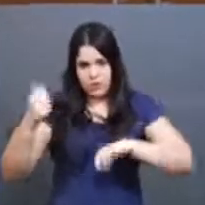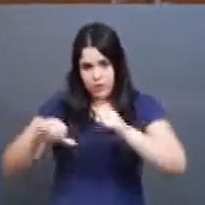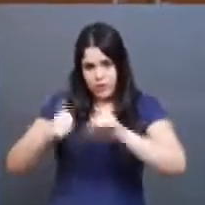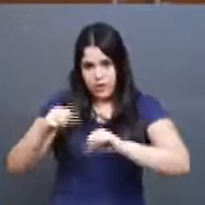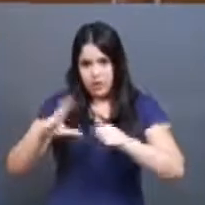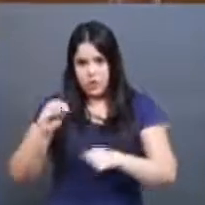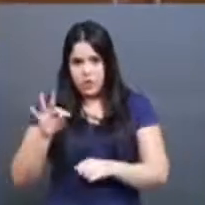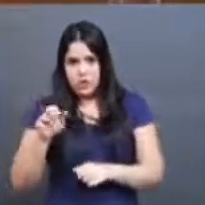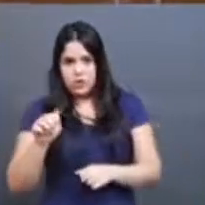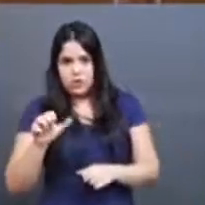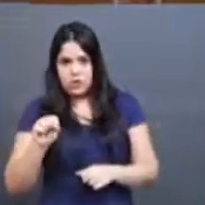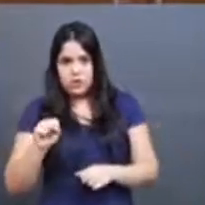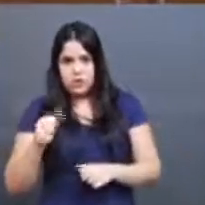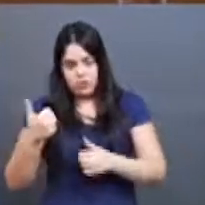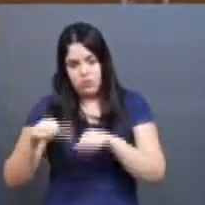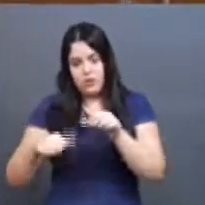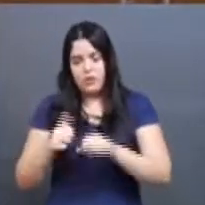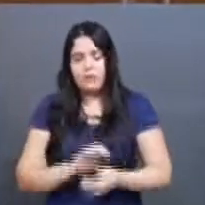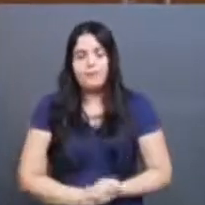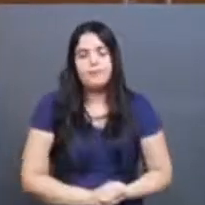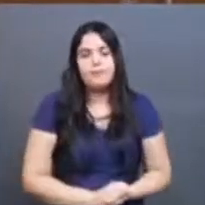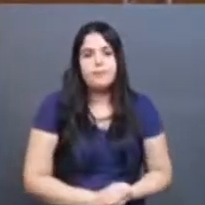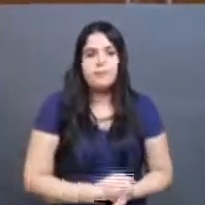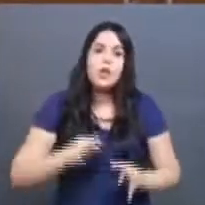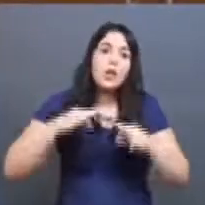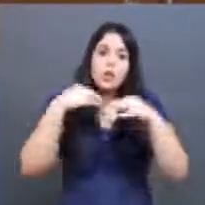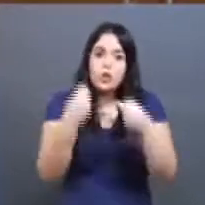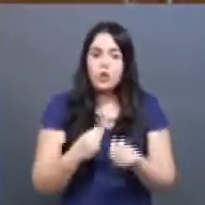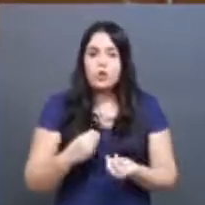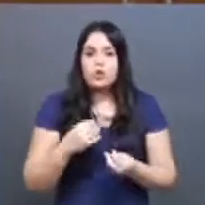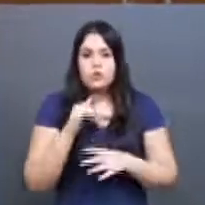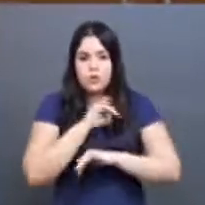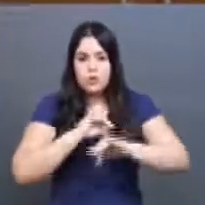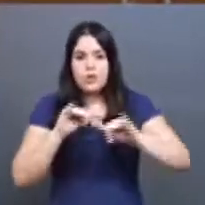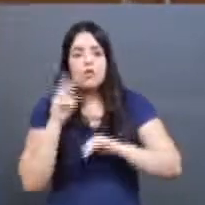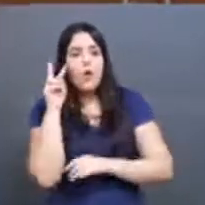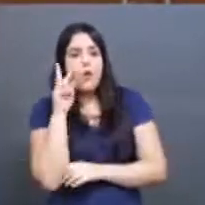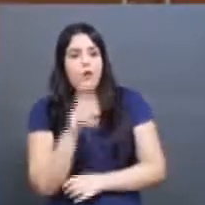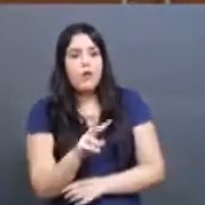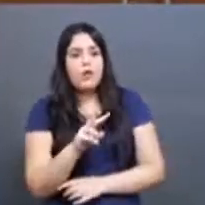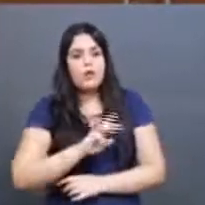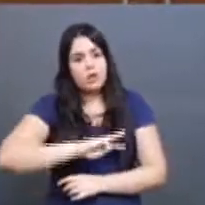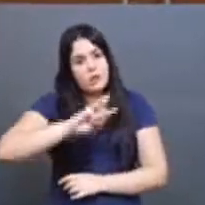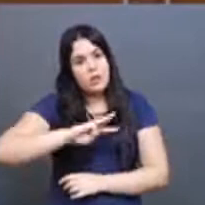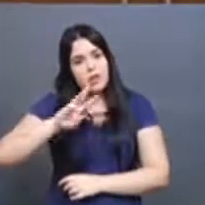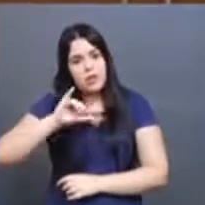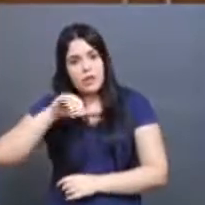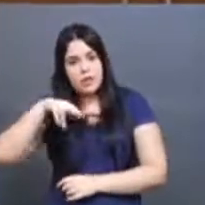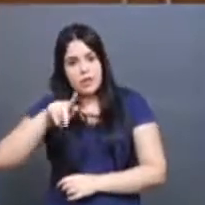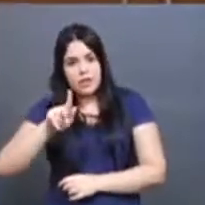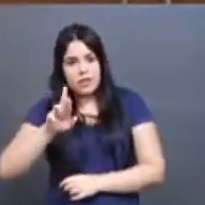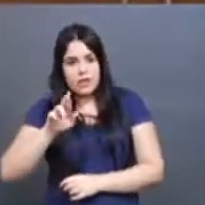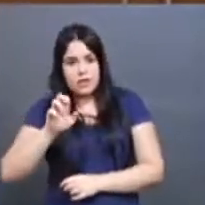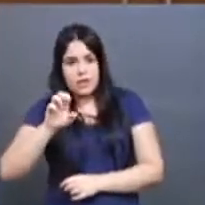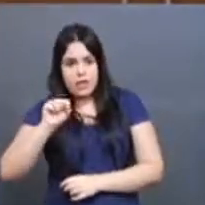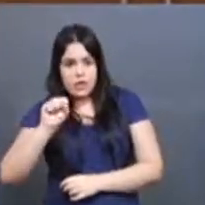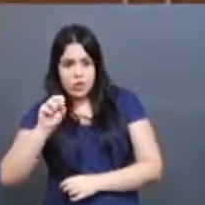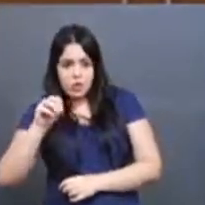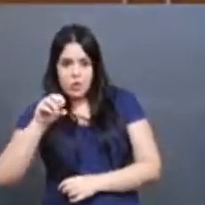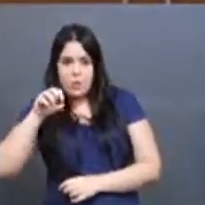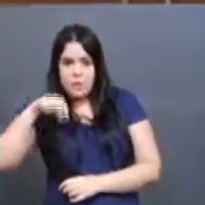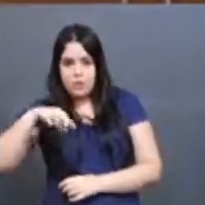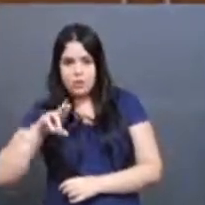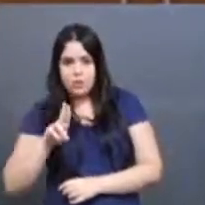cotas já farão as análises. E todas essas informações é possível conferir no site ingressos.ufo.br, é isso, Pró-Reitor?